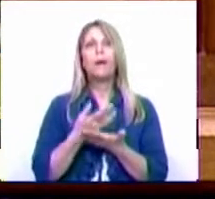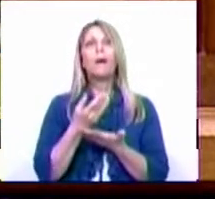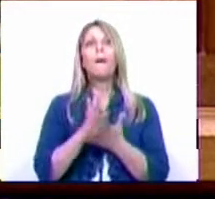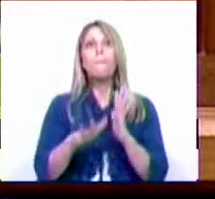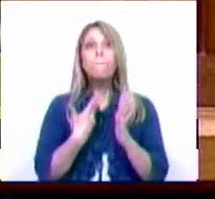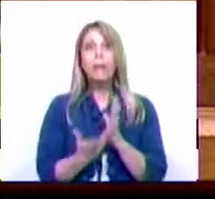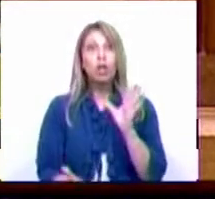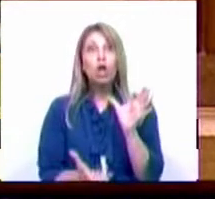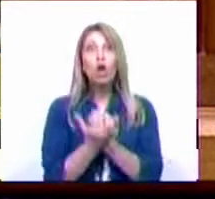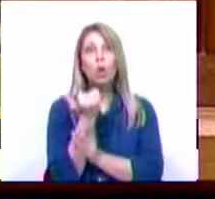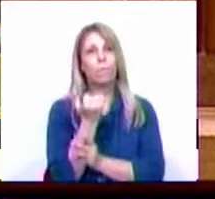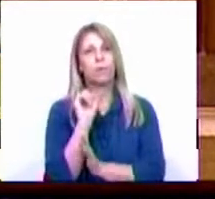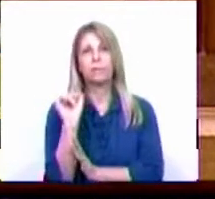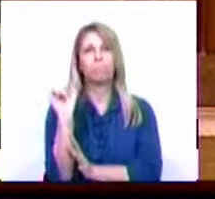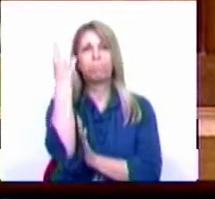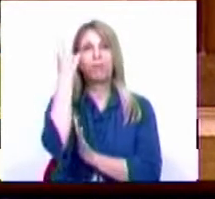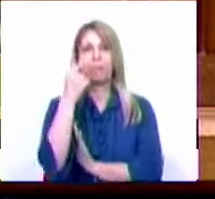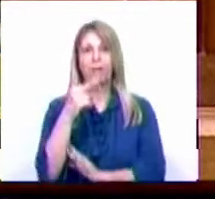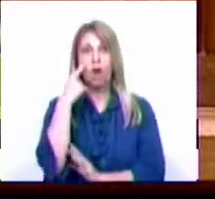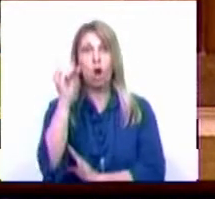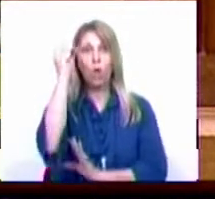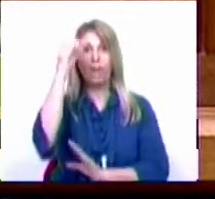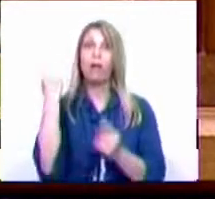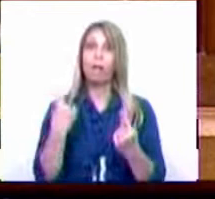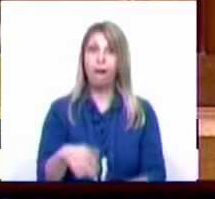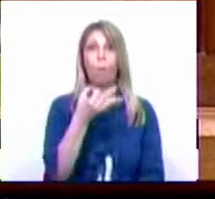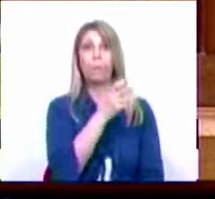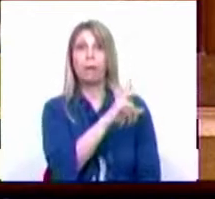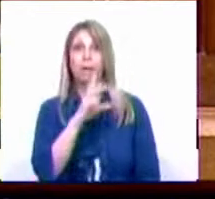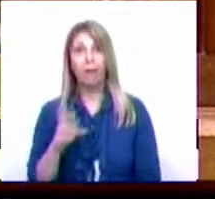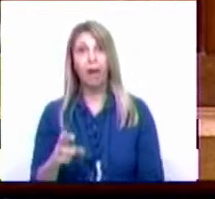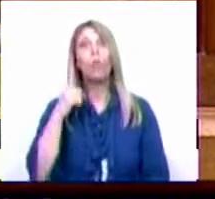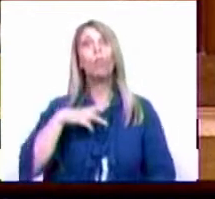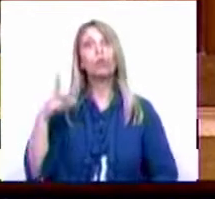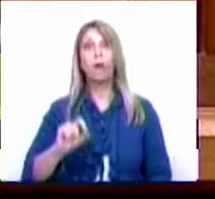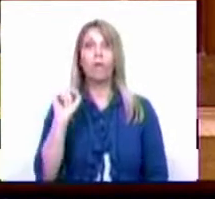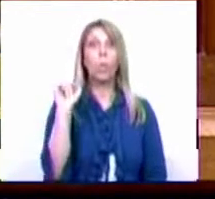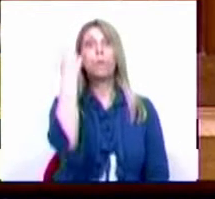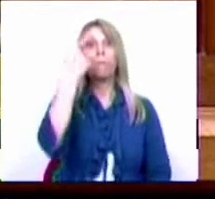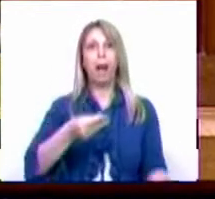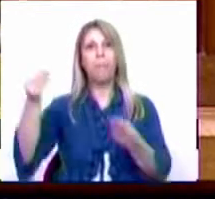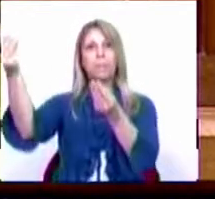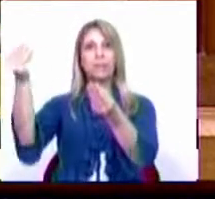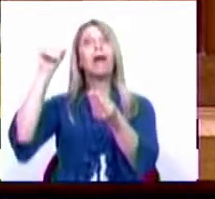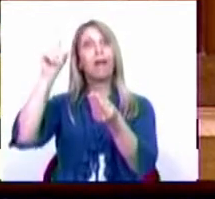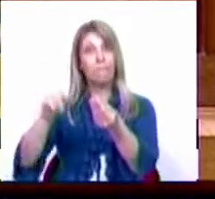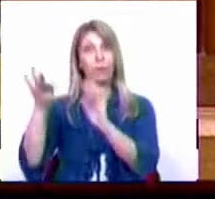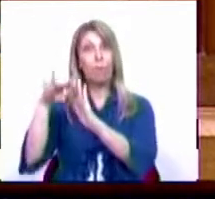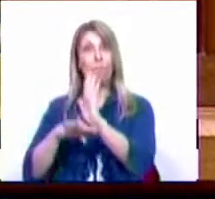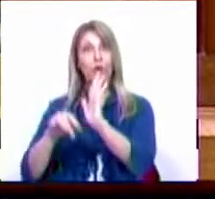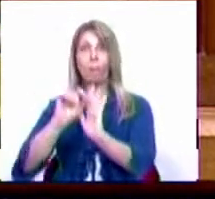absolutamente histórico. Ele tem o plano de recuperação e resiliência, do qual Portugal foi o primeiro a apresentar, mas também o primeiro a haver aprovado o seu programa,